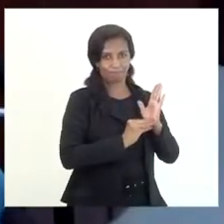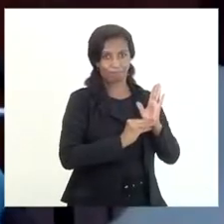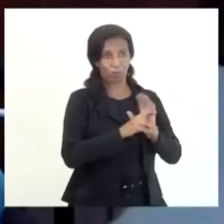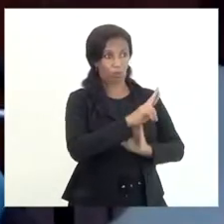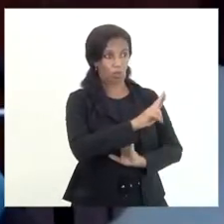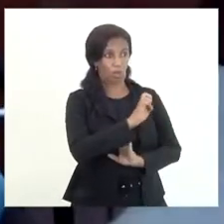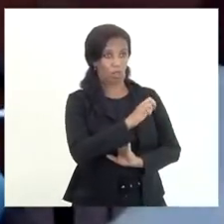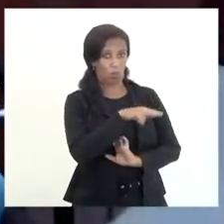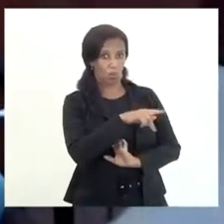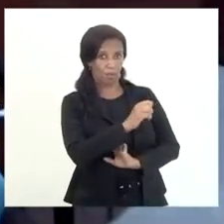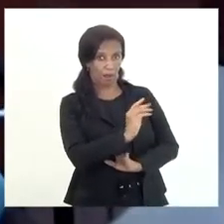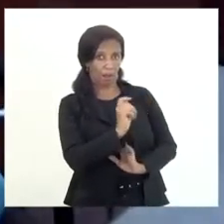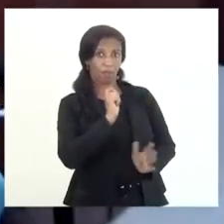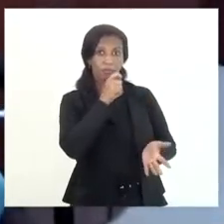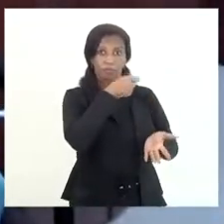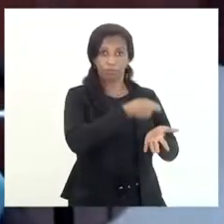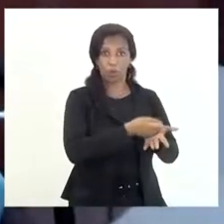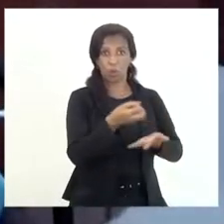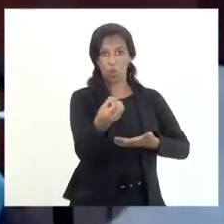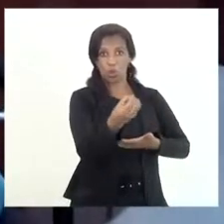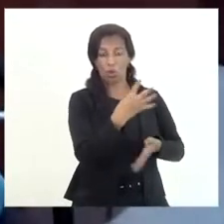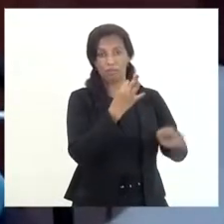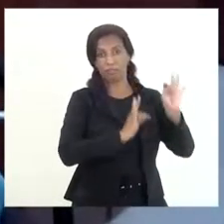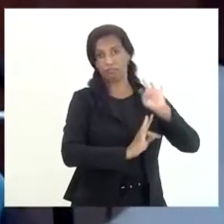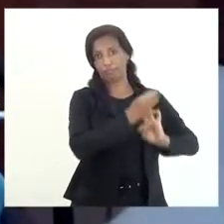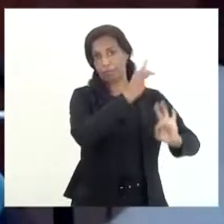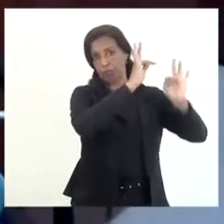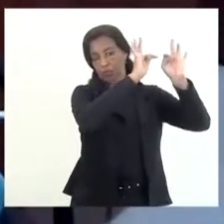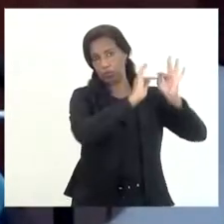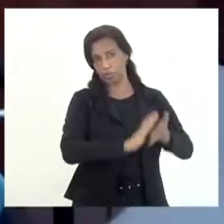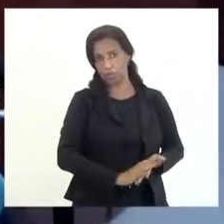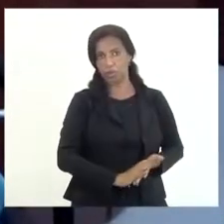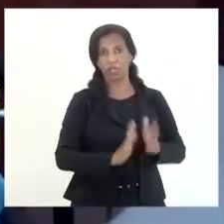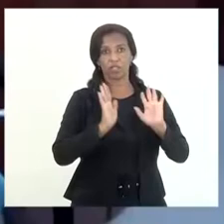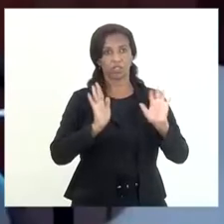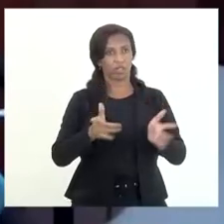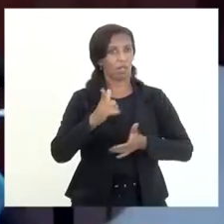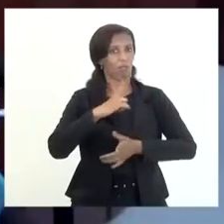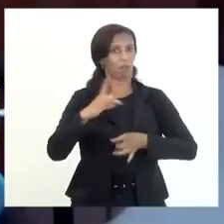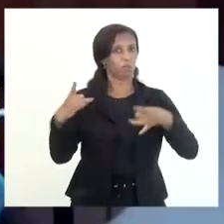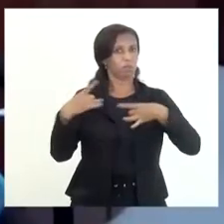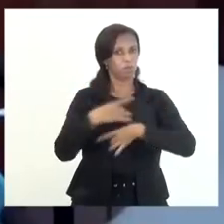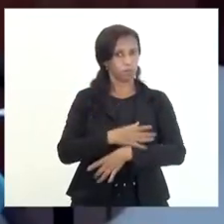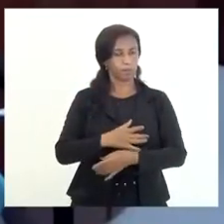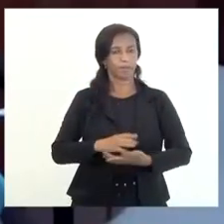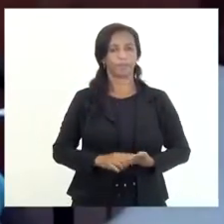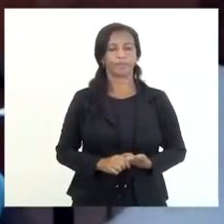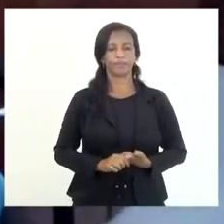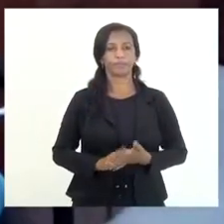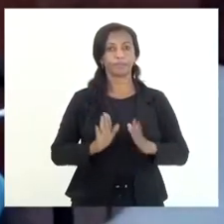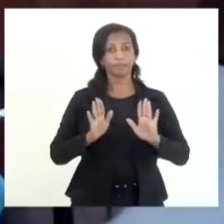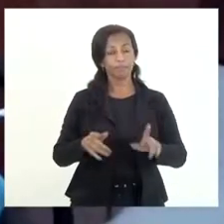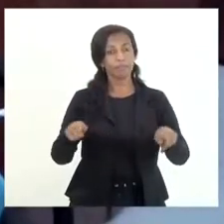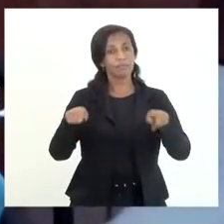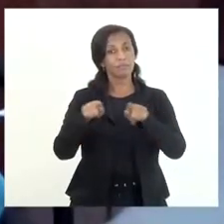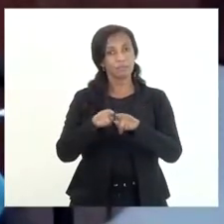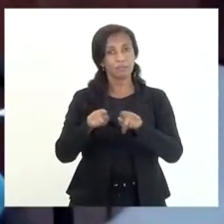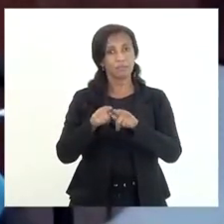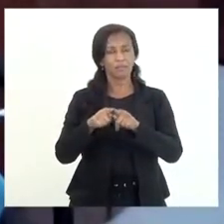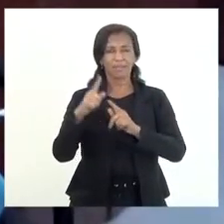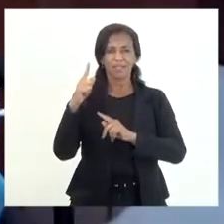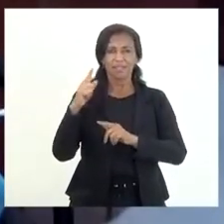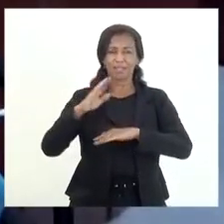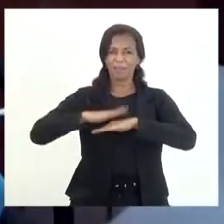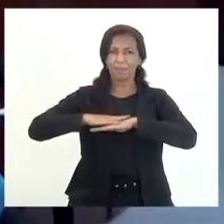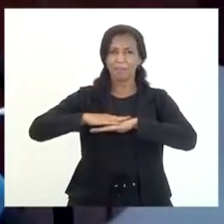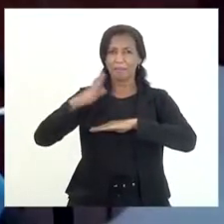aplicando novas tecnologias que estamos tendo à disposição mas está muito